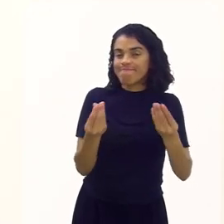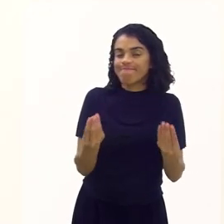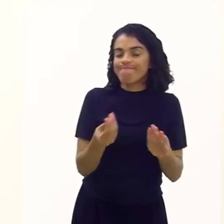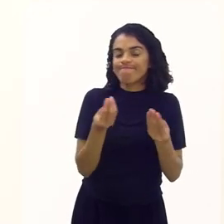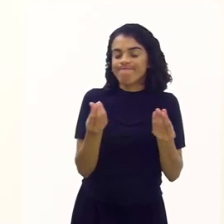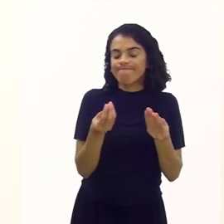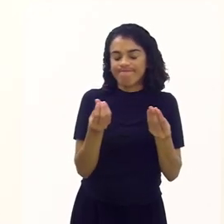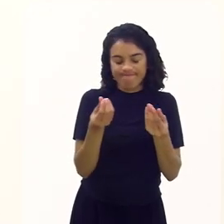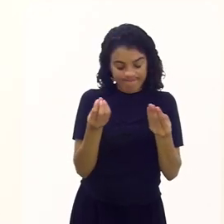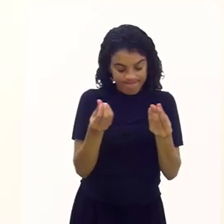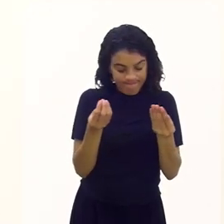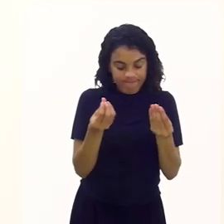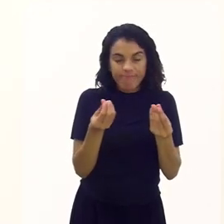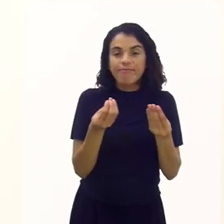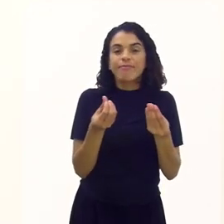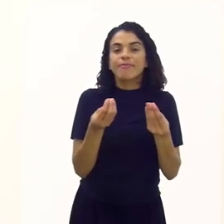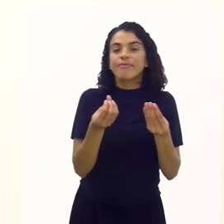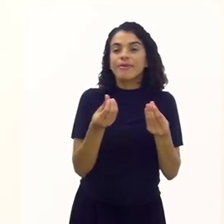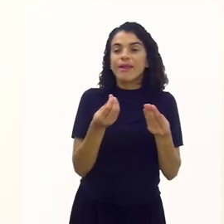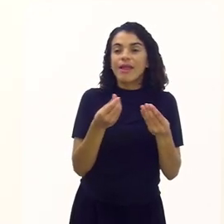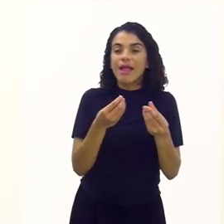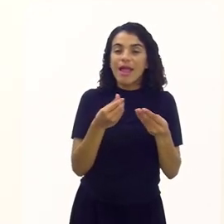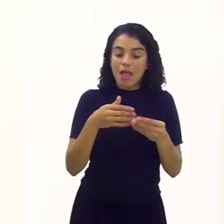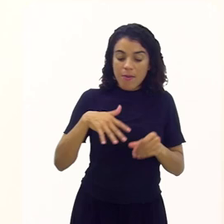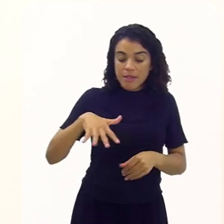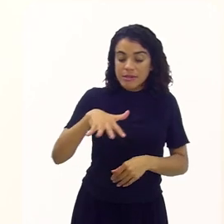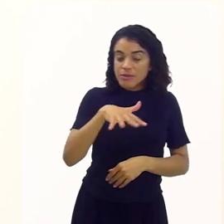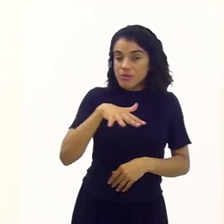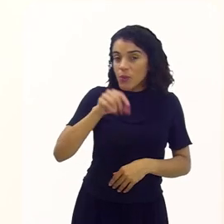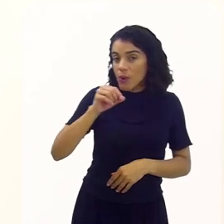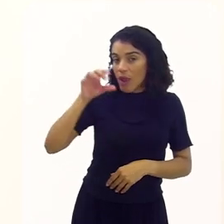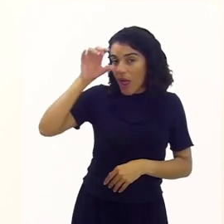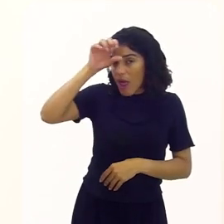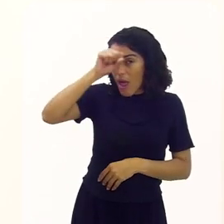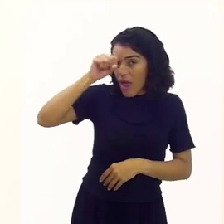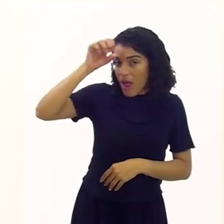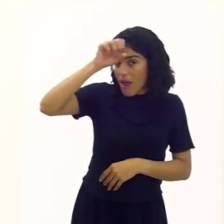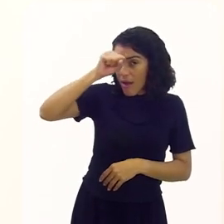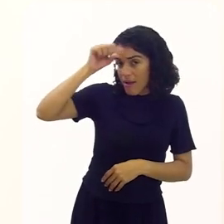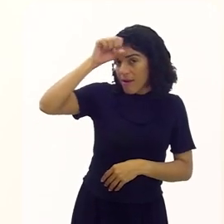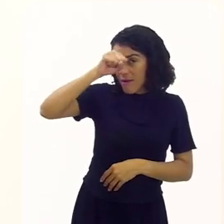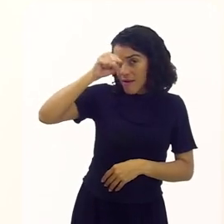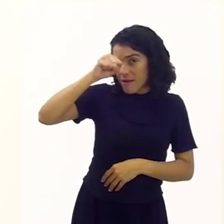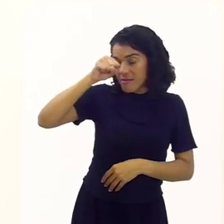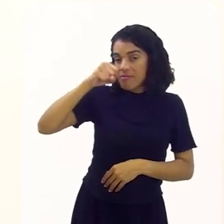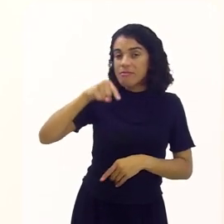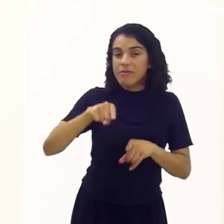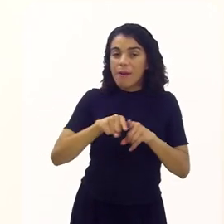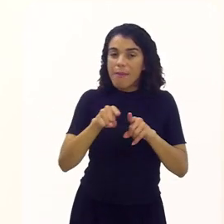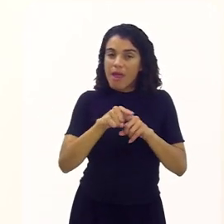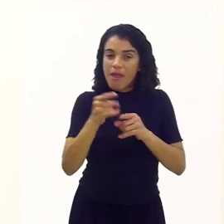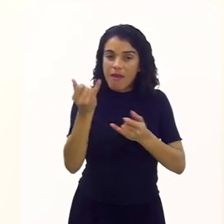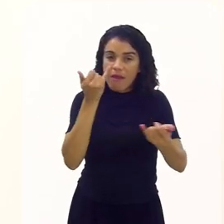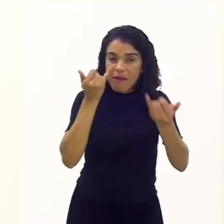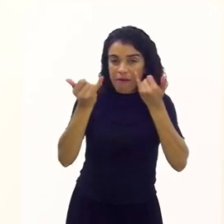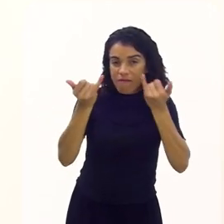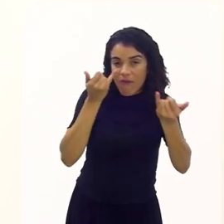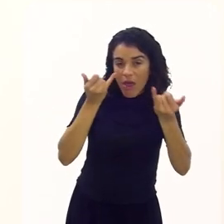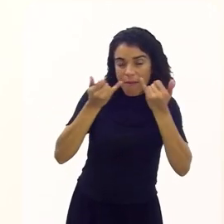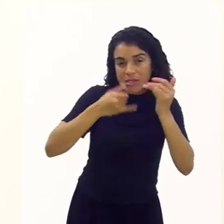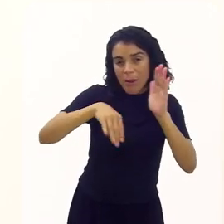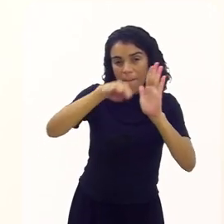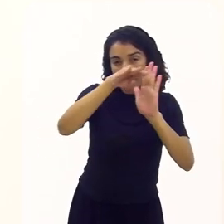questão de aprendizado. Conteúdo.